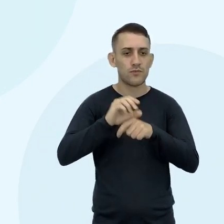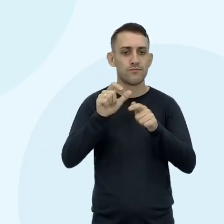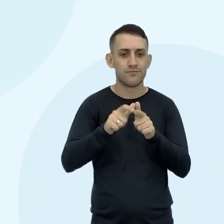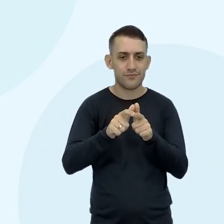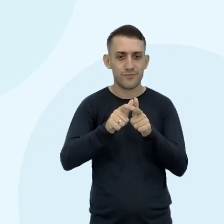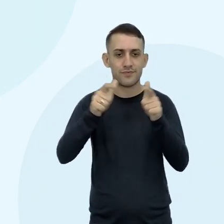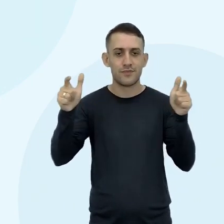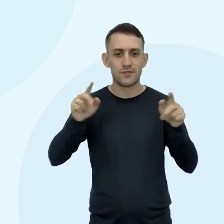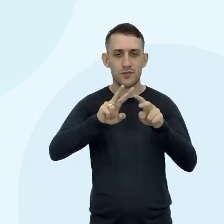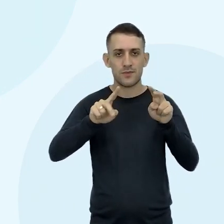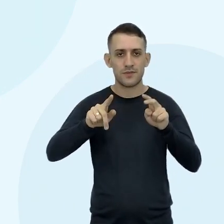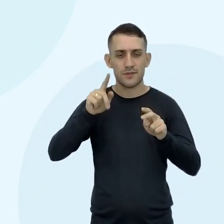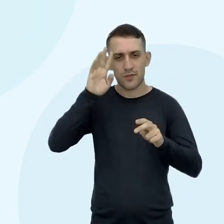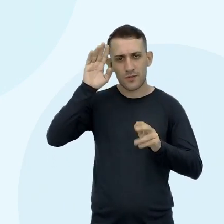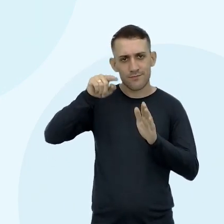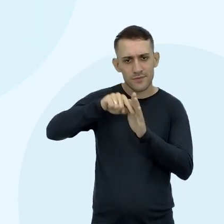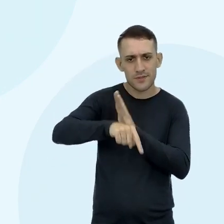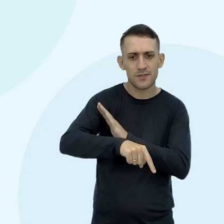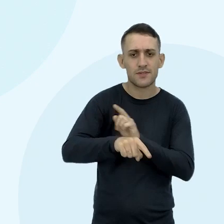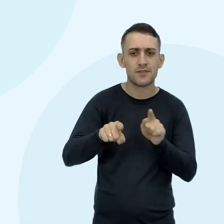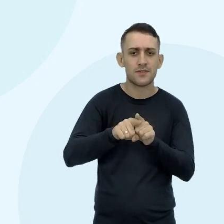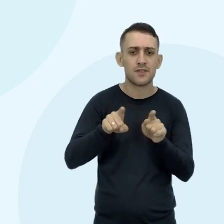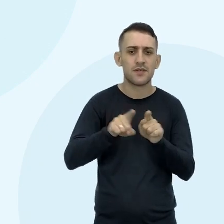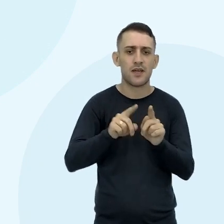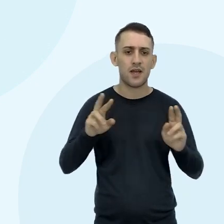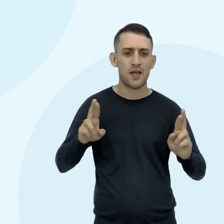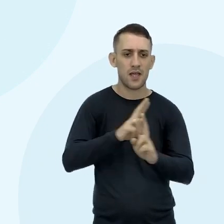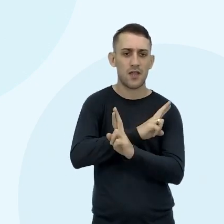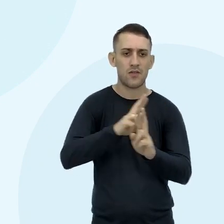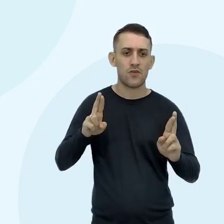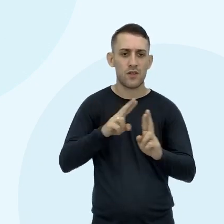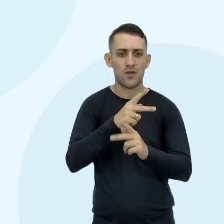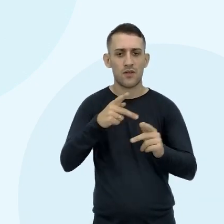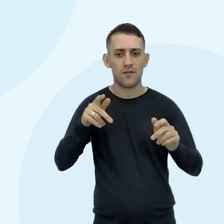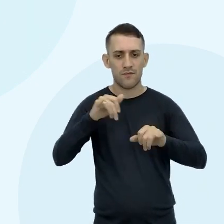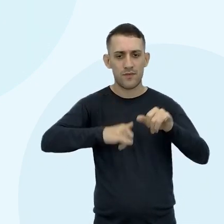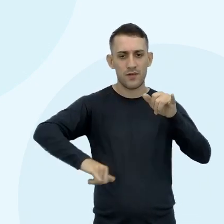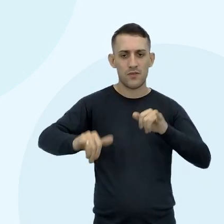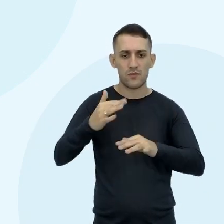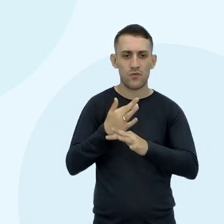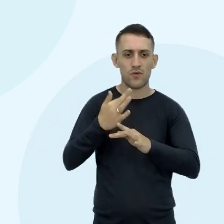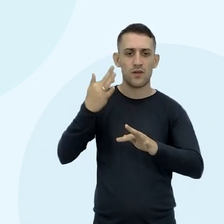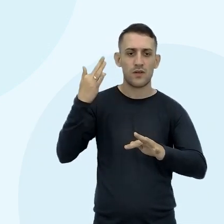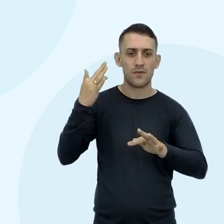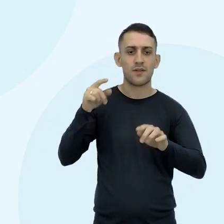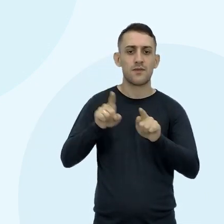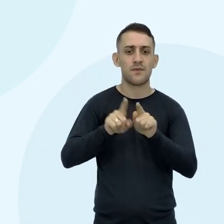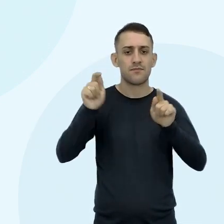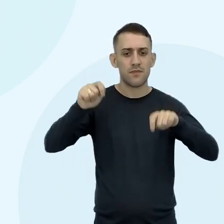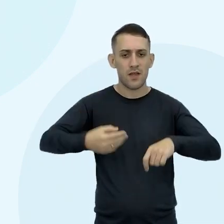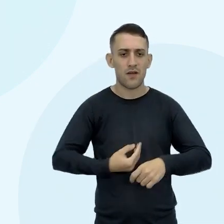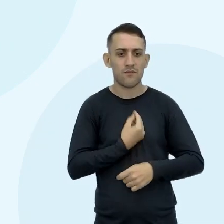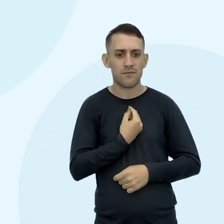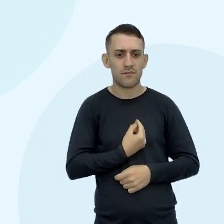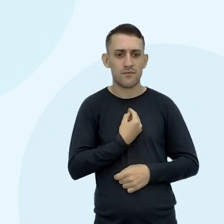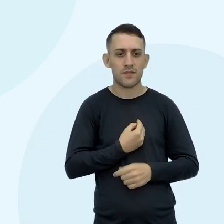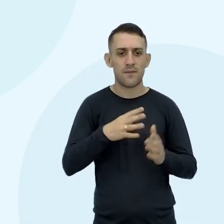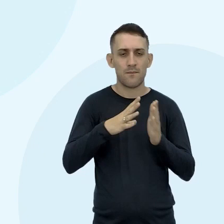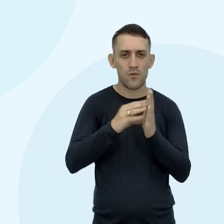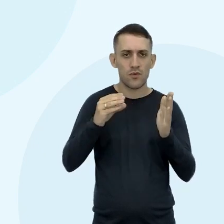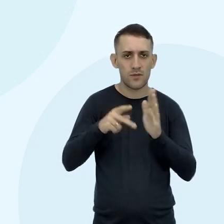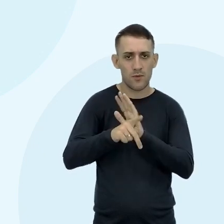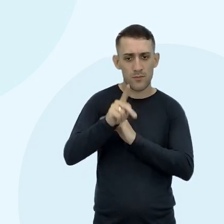conhecimentos Sobre teorias científicas Relacionadas As condições fisico-químicas Que permite a vida Além de